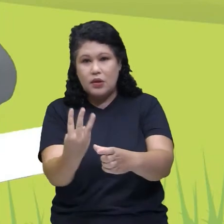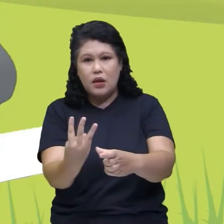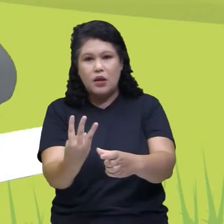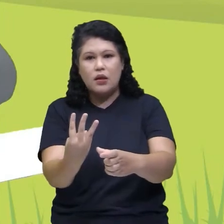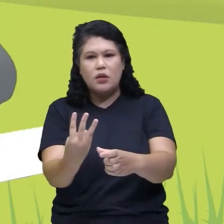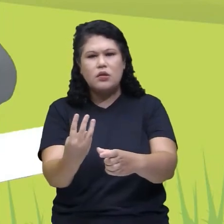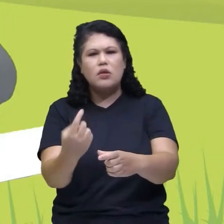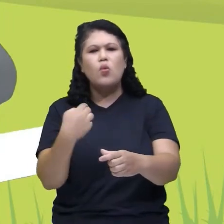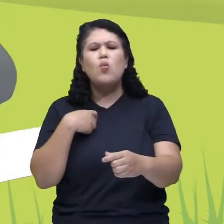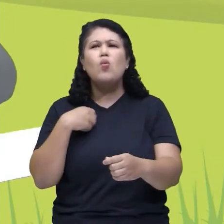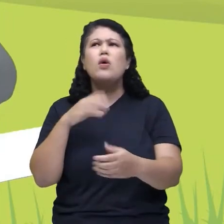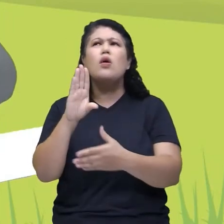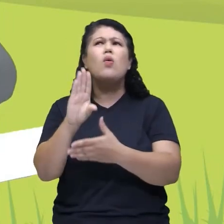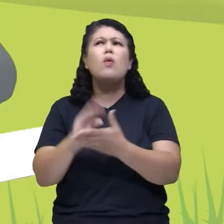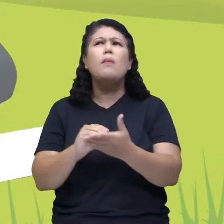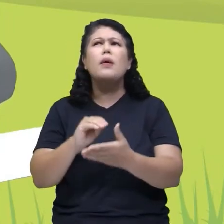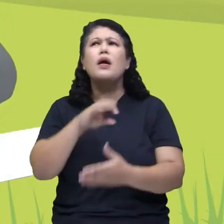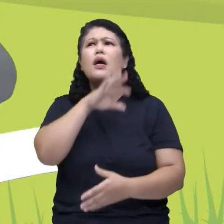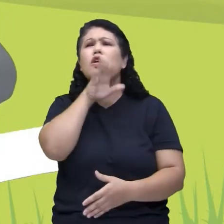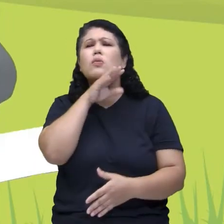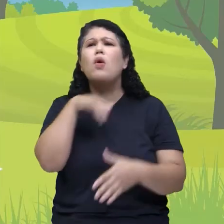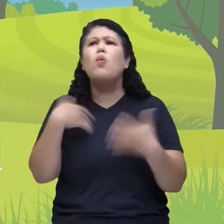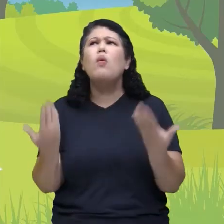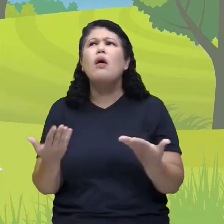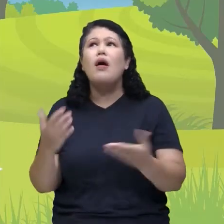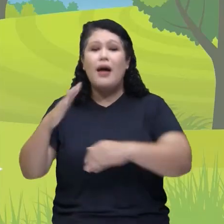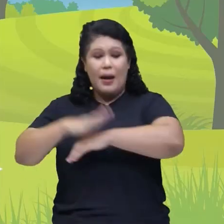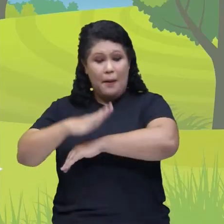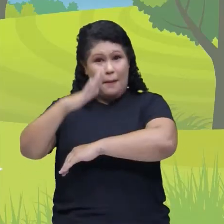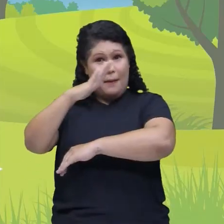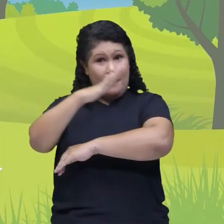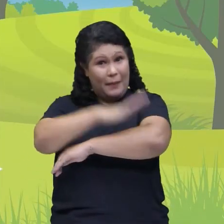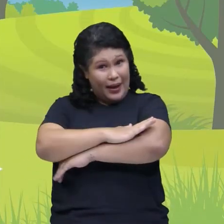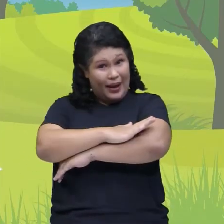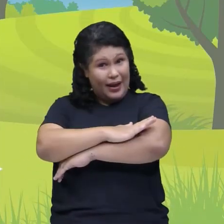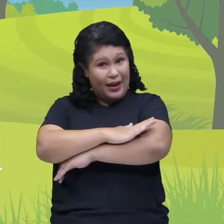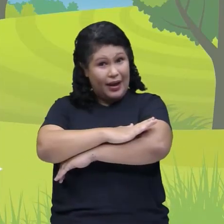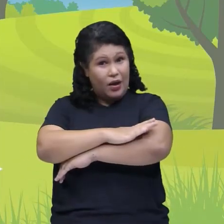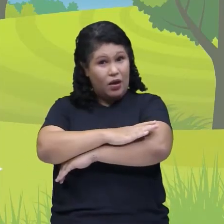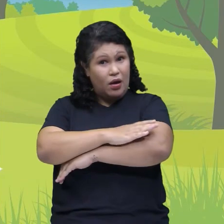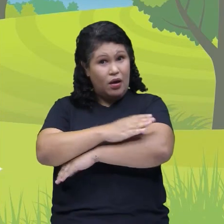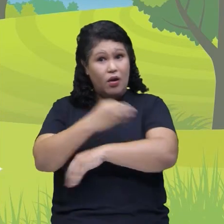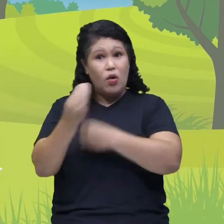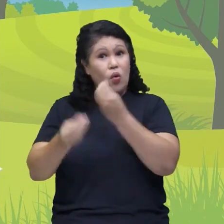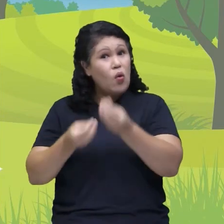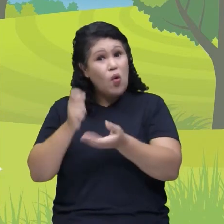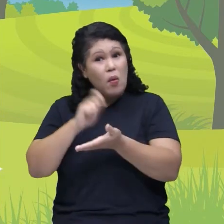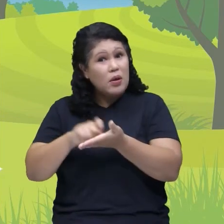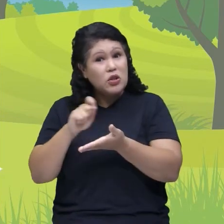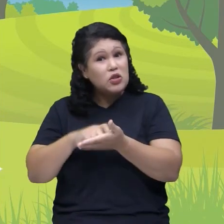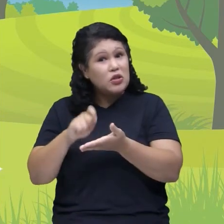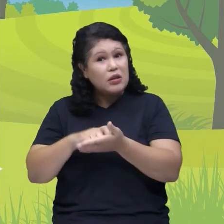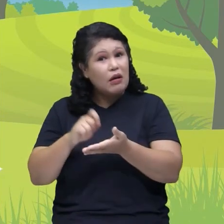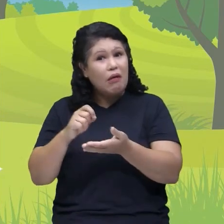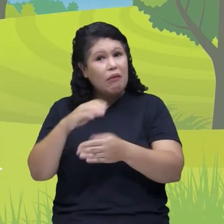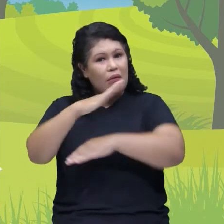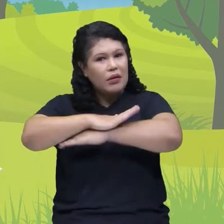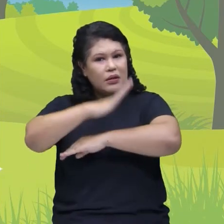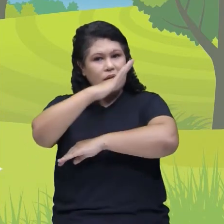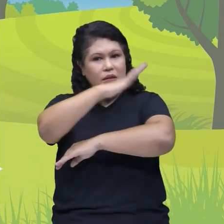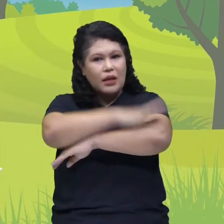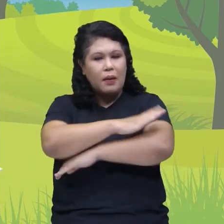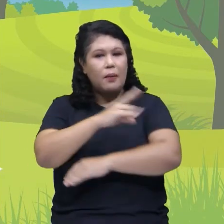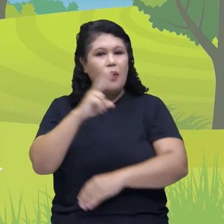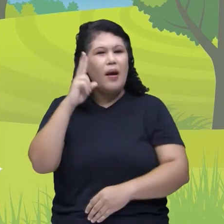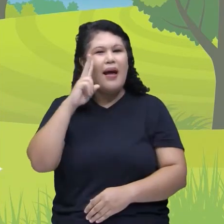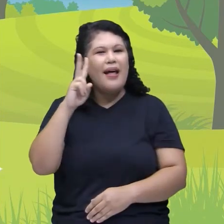nós fizemos aquele animalzinho que pula. Ah, o sapinho. Sapinho é super fácil. Sapinho eu sei. É aquela letra que